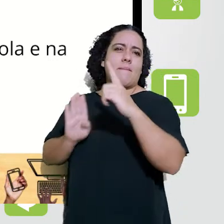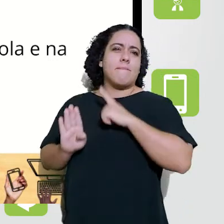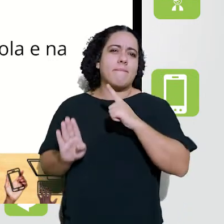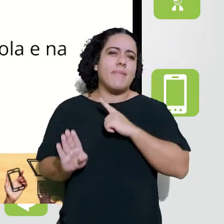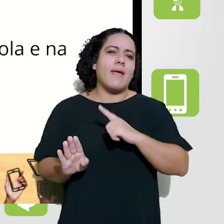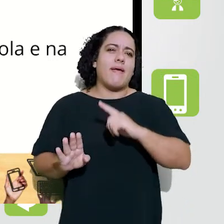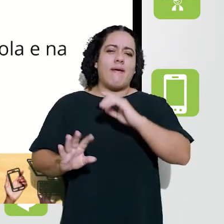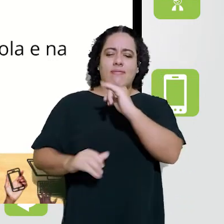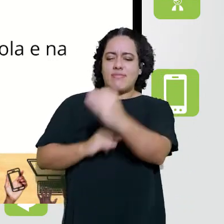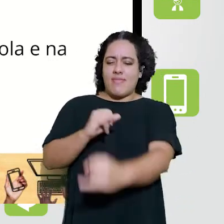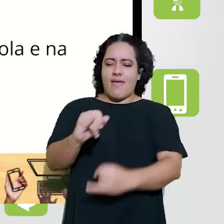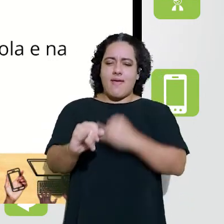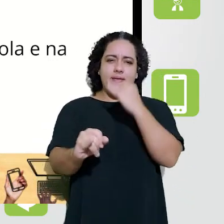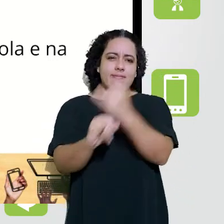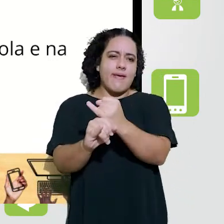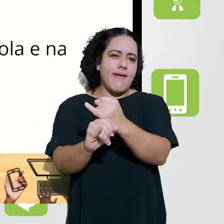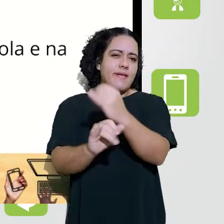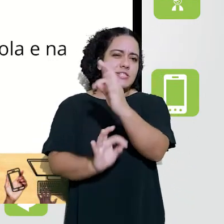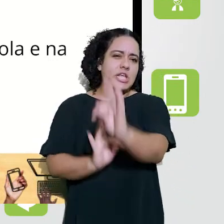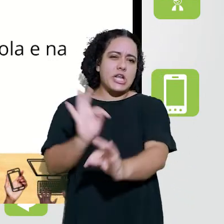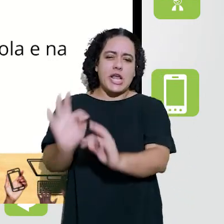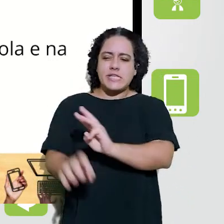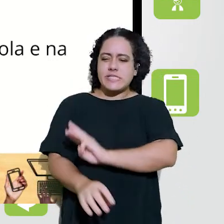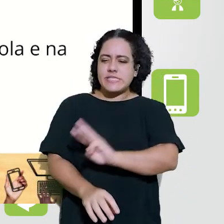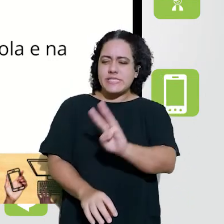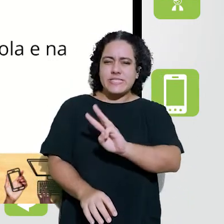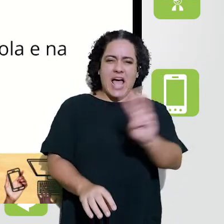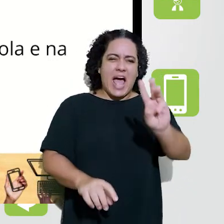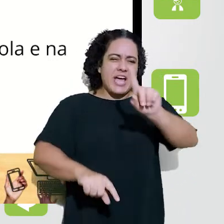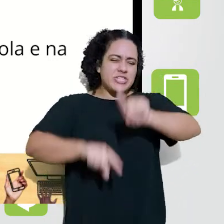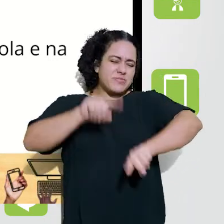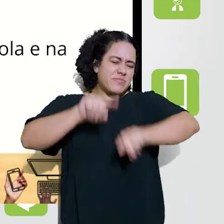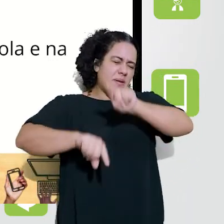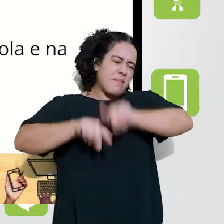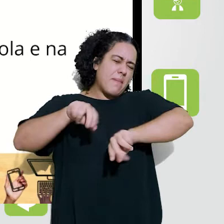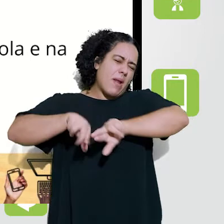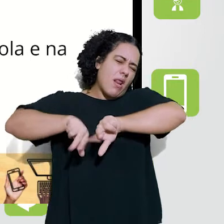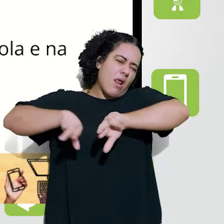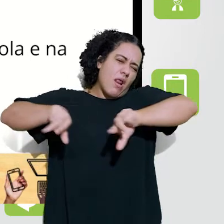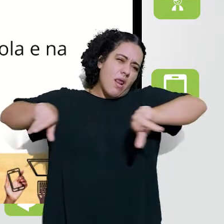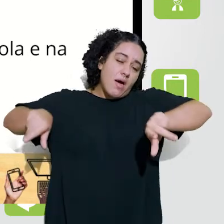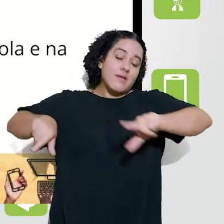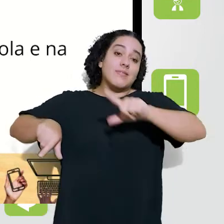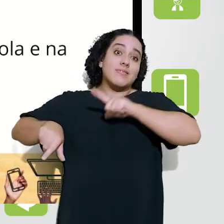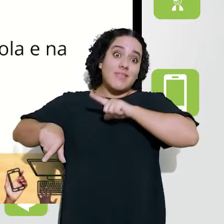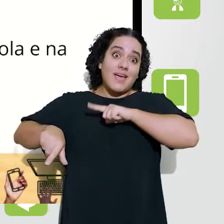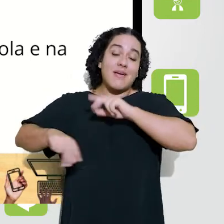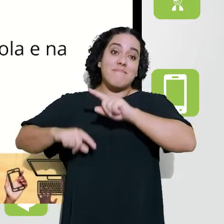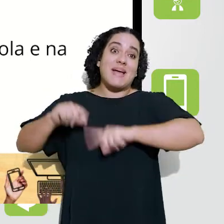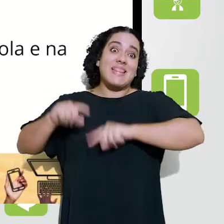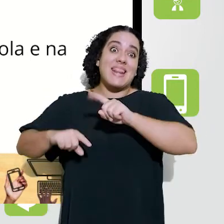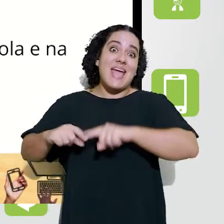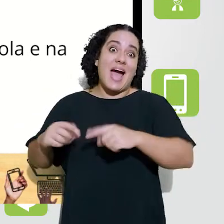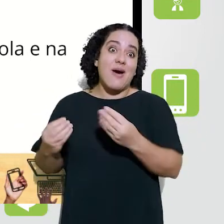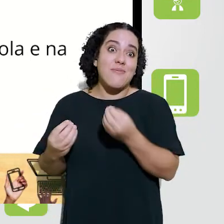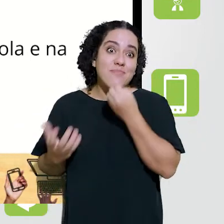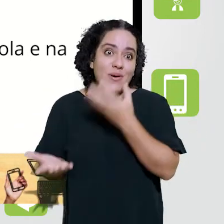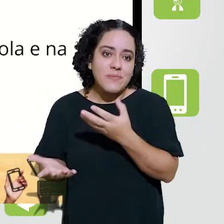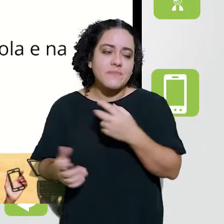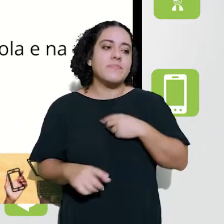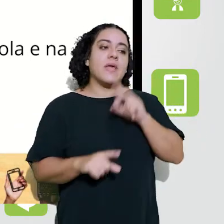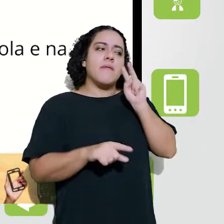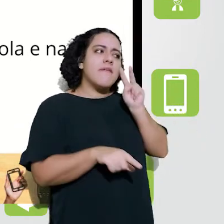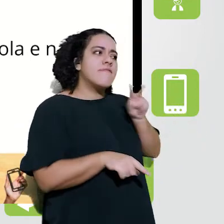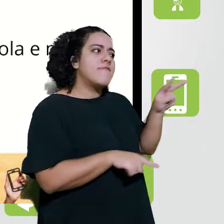né, uma biblioteca, a internet, sites, objetos de aprendizagem,